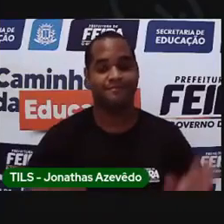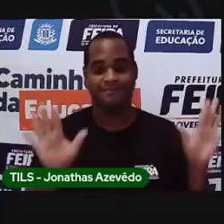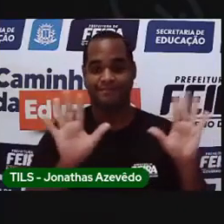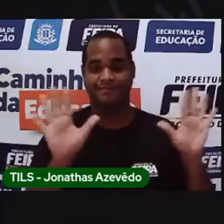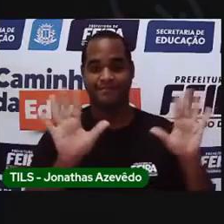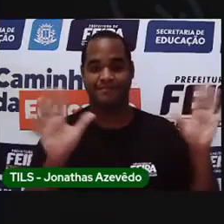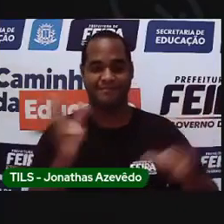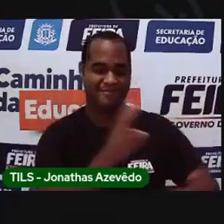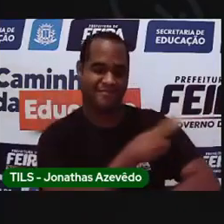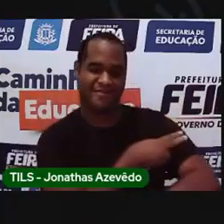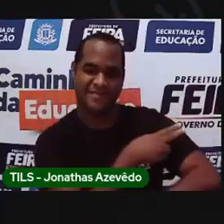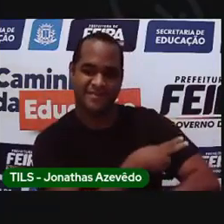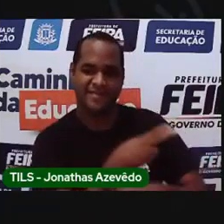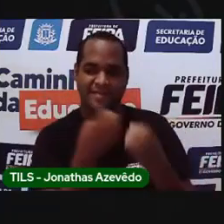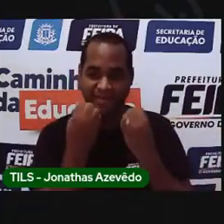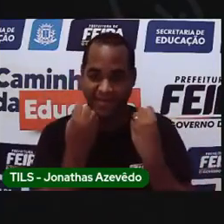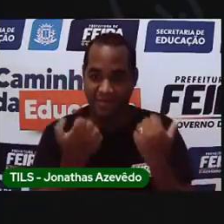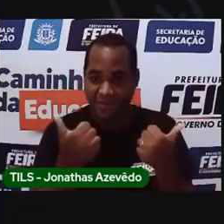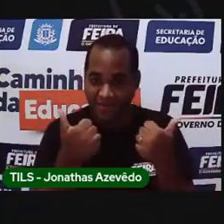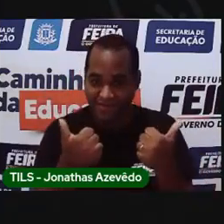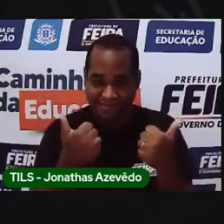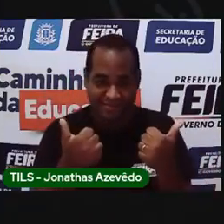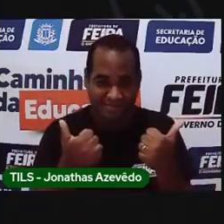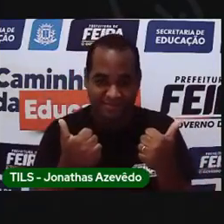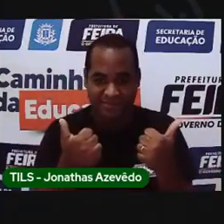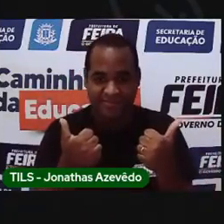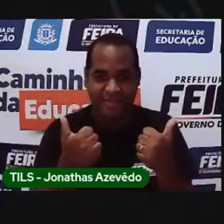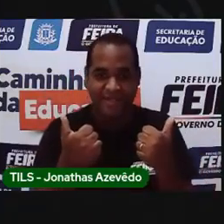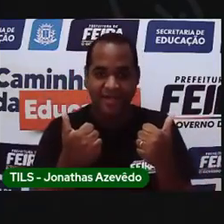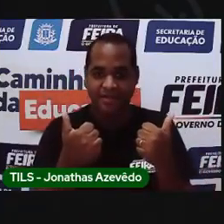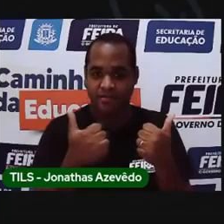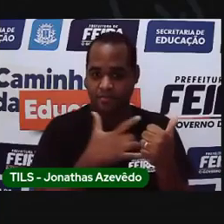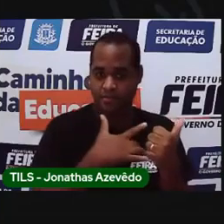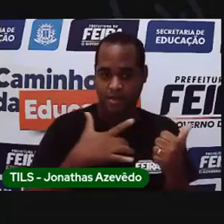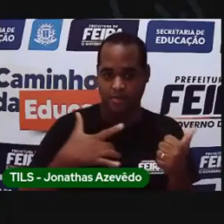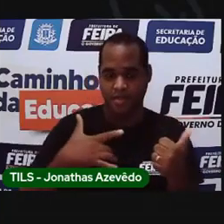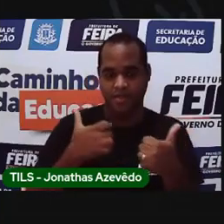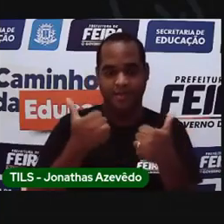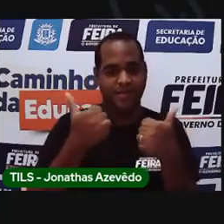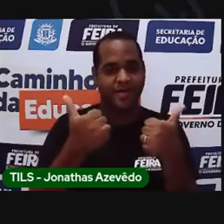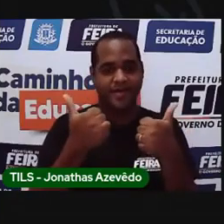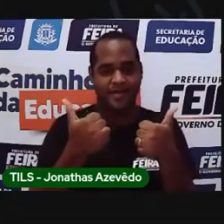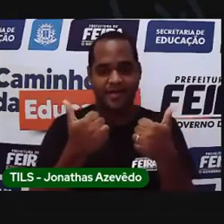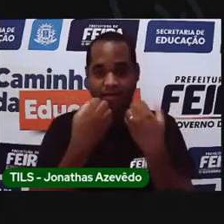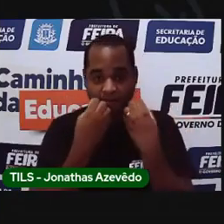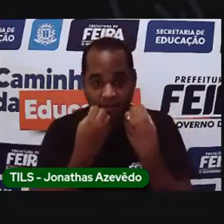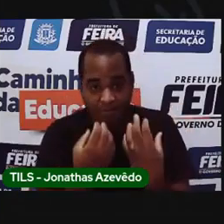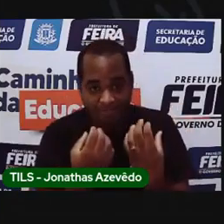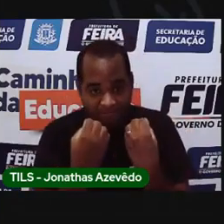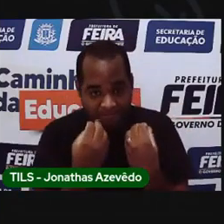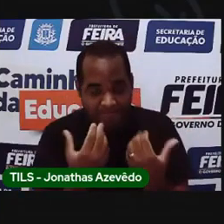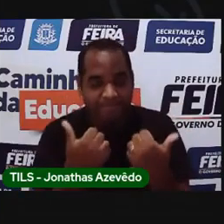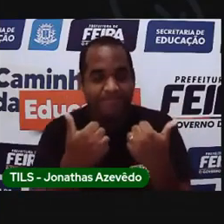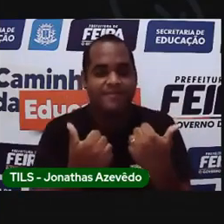Olá, segundo ano! Como estão vocês? Tudo bem?